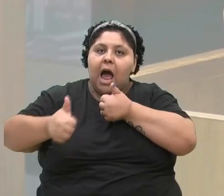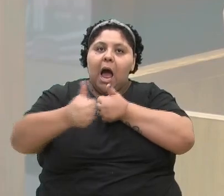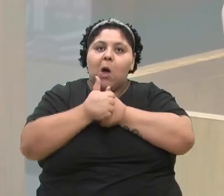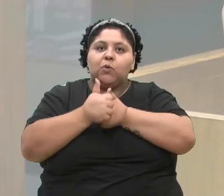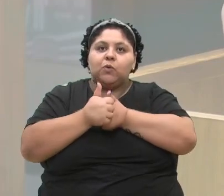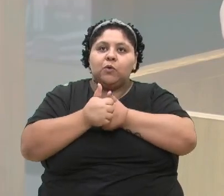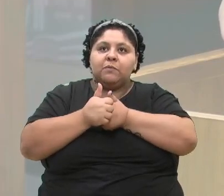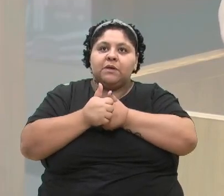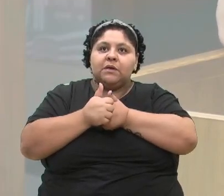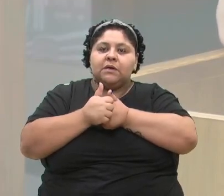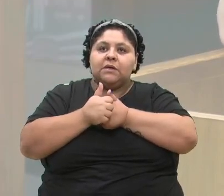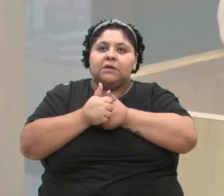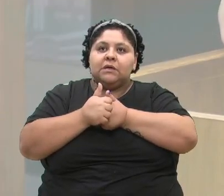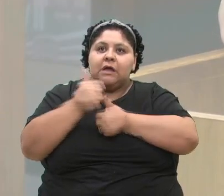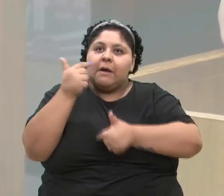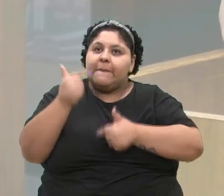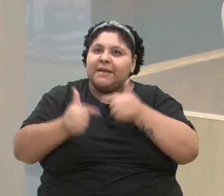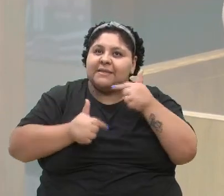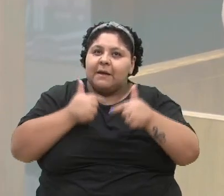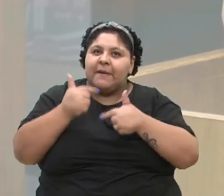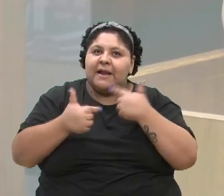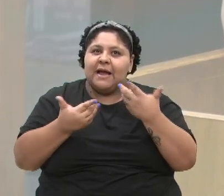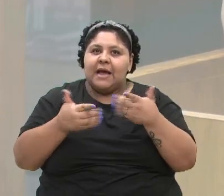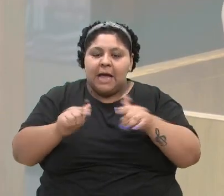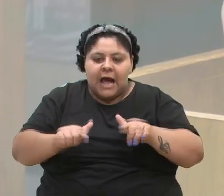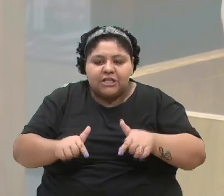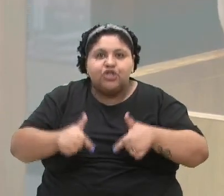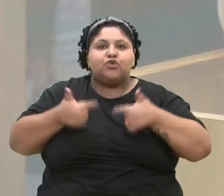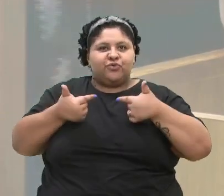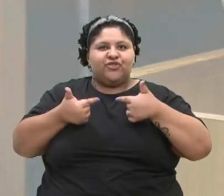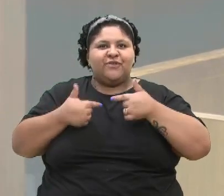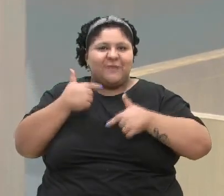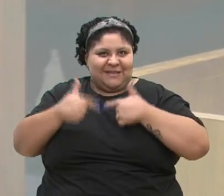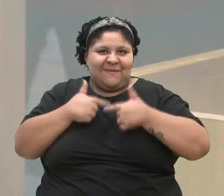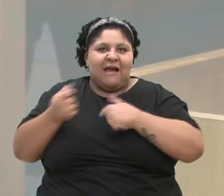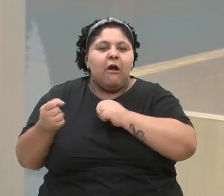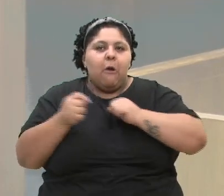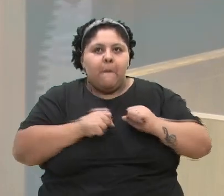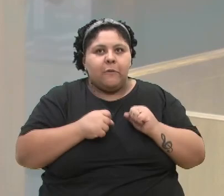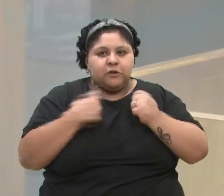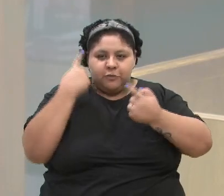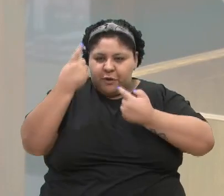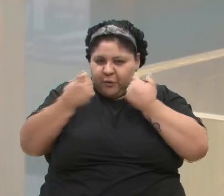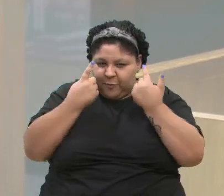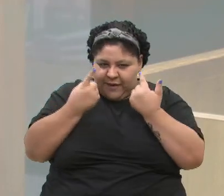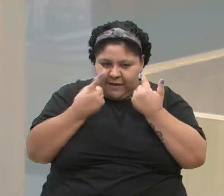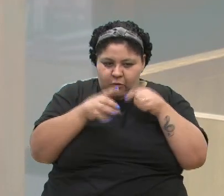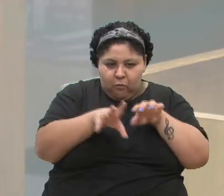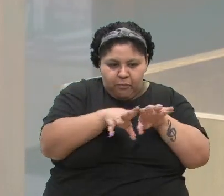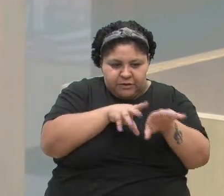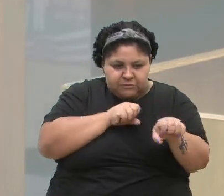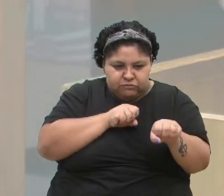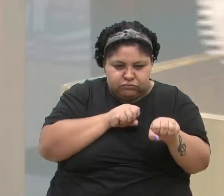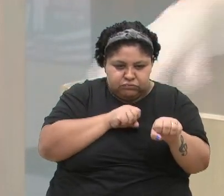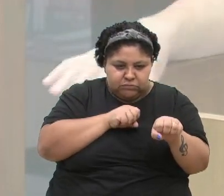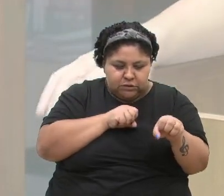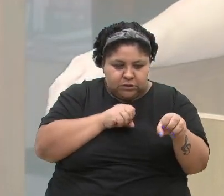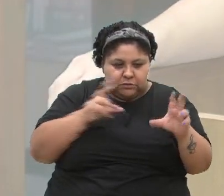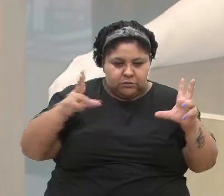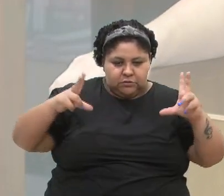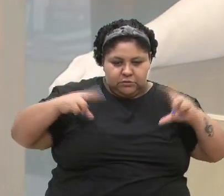E ele tendo autonomia para trabalhar, ele poderia se preocupar com a sua formação pessoal em entregar